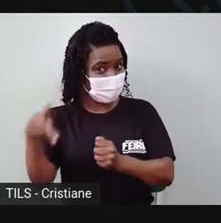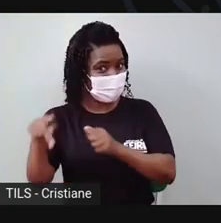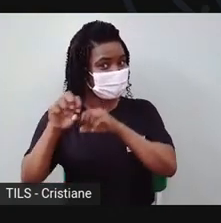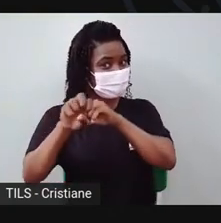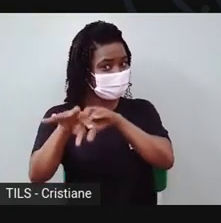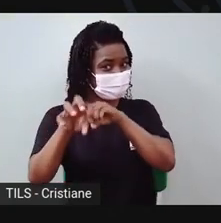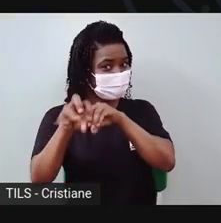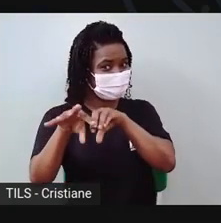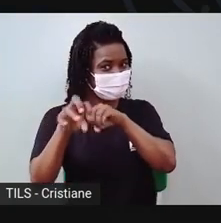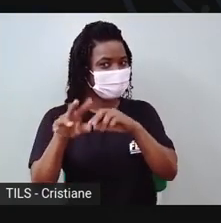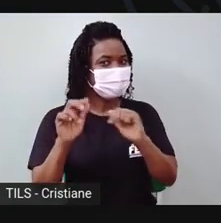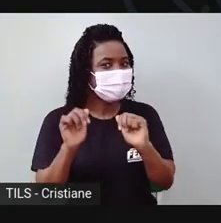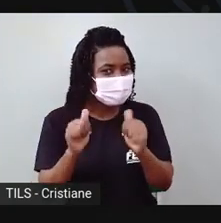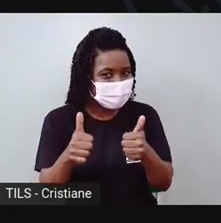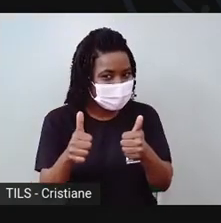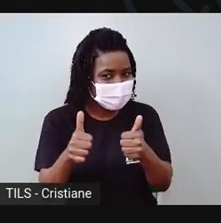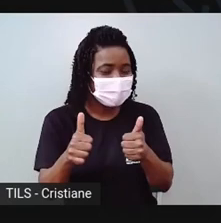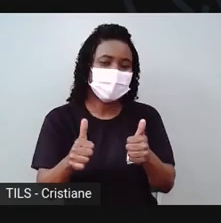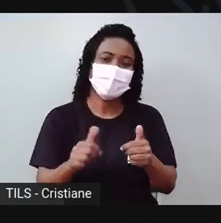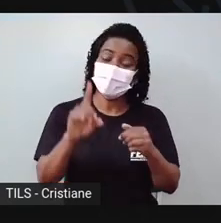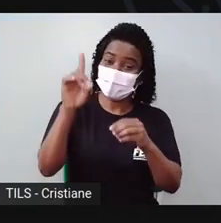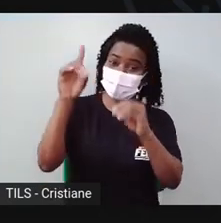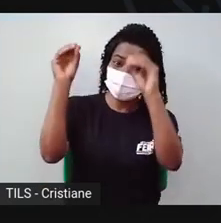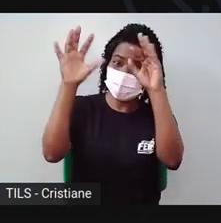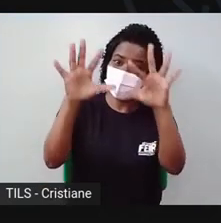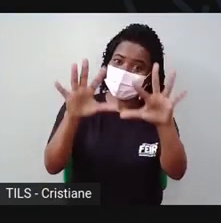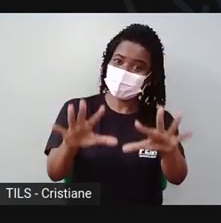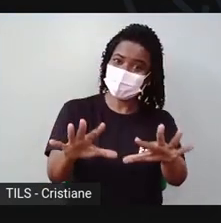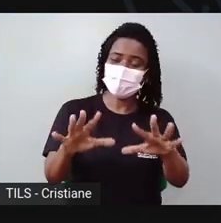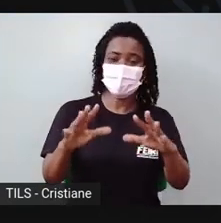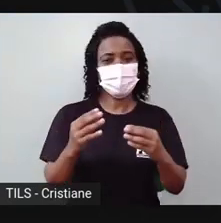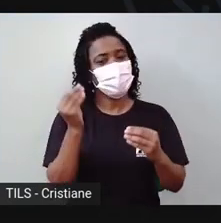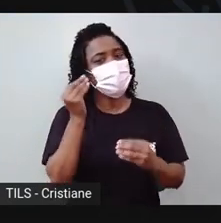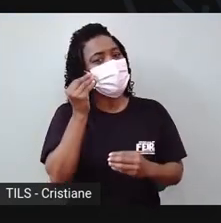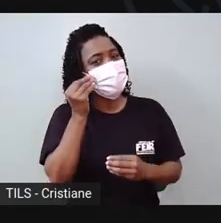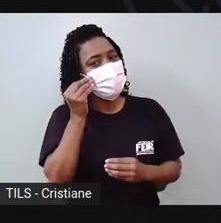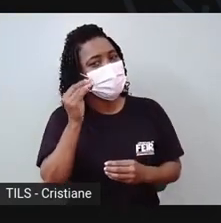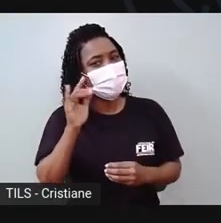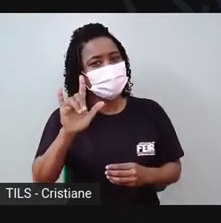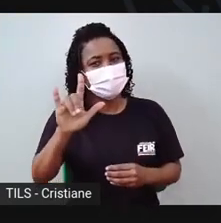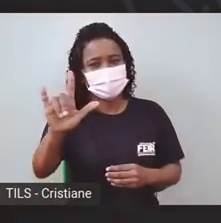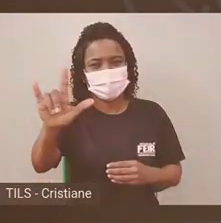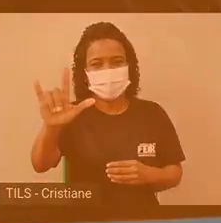arte, tá? Fiquem com Deus. Um beijo da Proveroca.